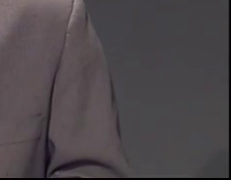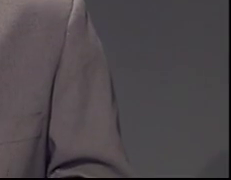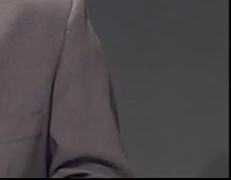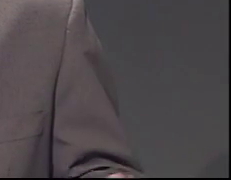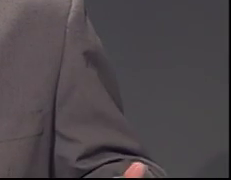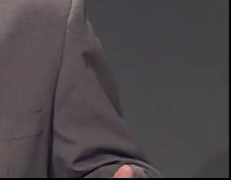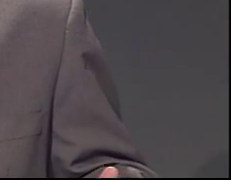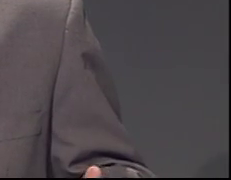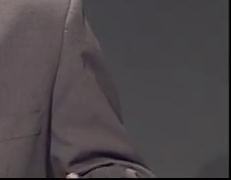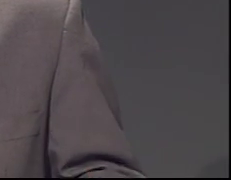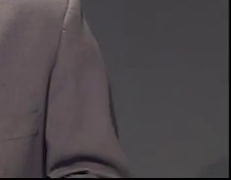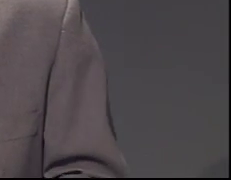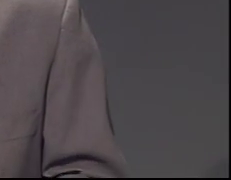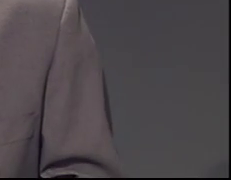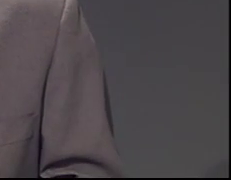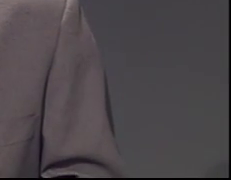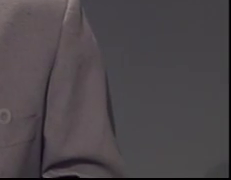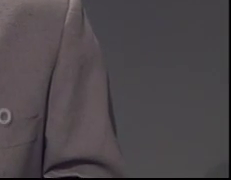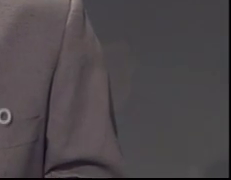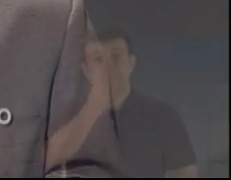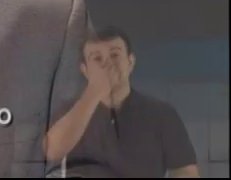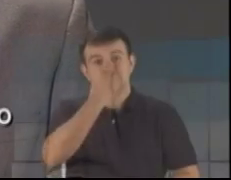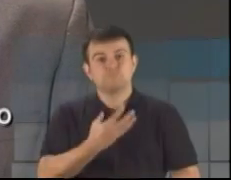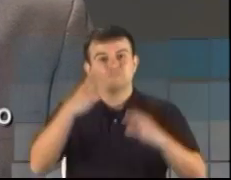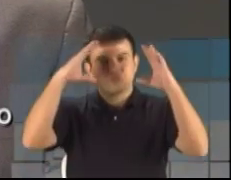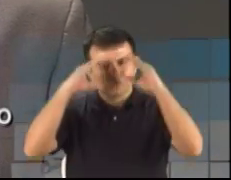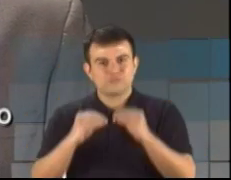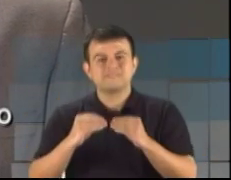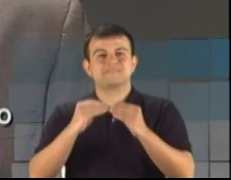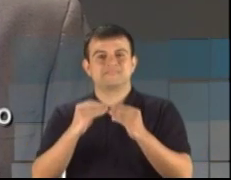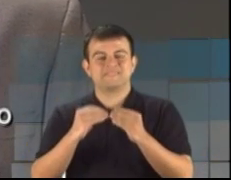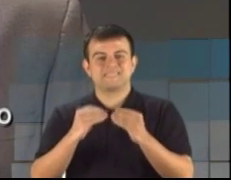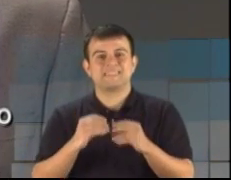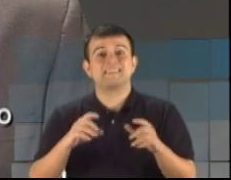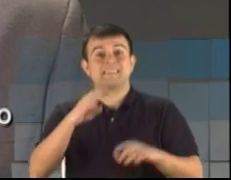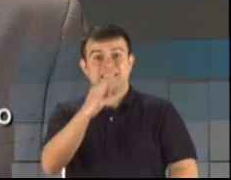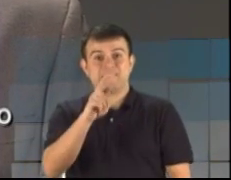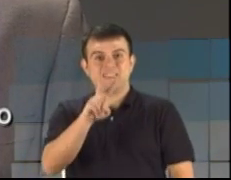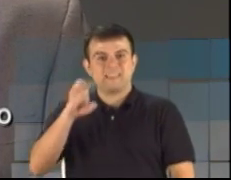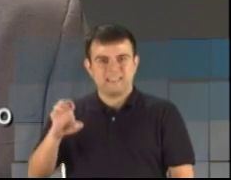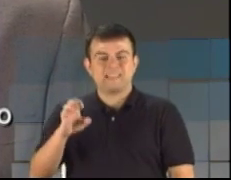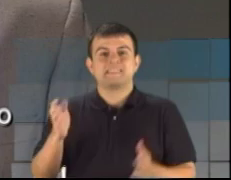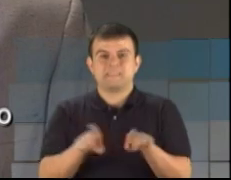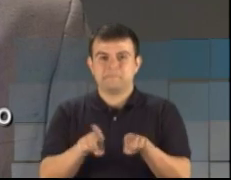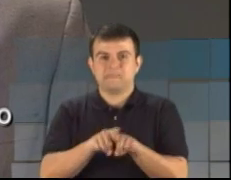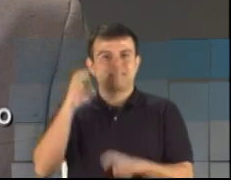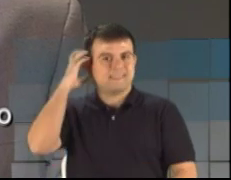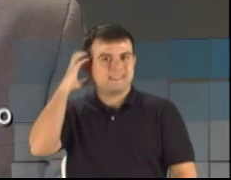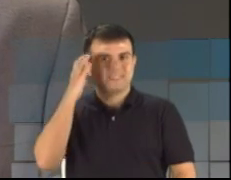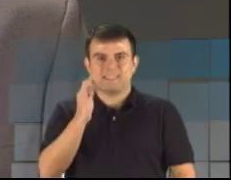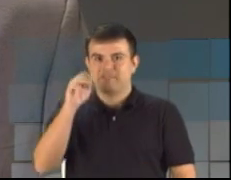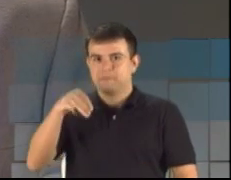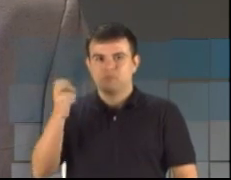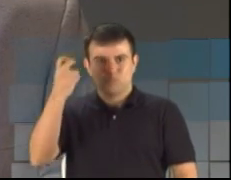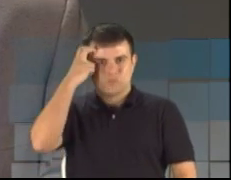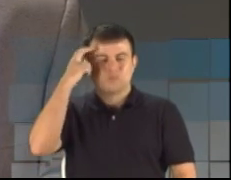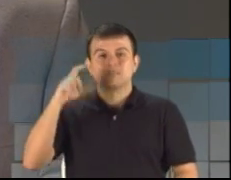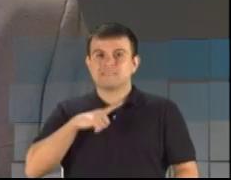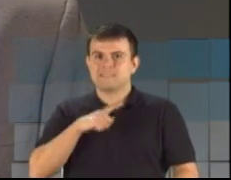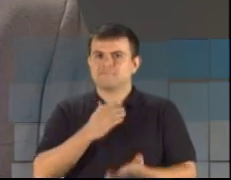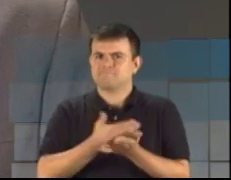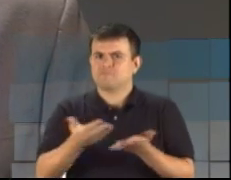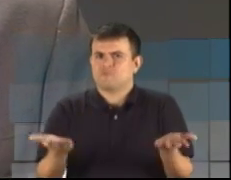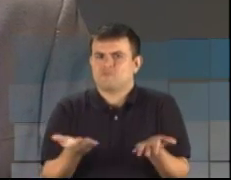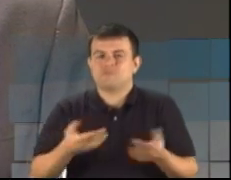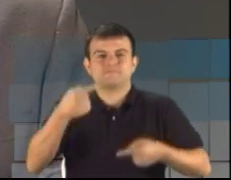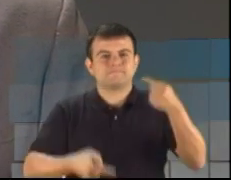Boa noite! A TVE e a Rádio FM Cultura dão início hoje a uma série de três debates com os candidatos das